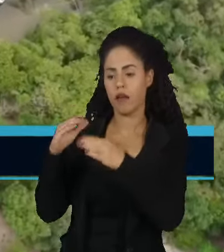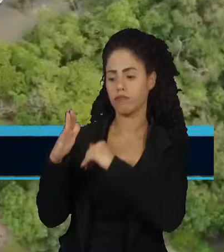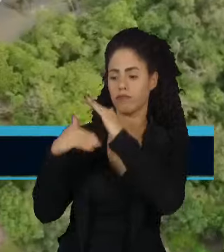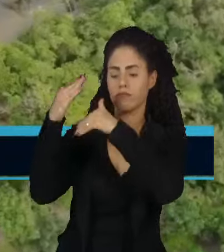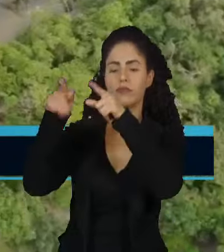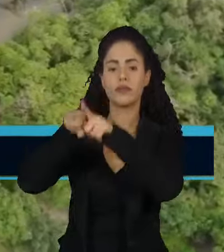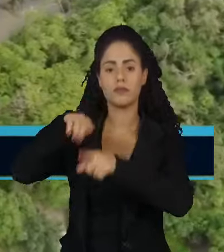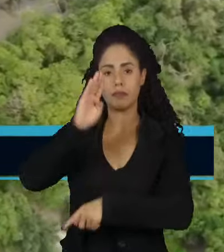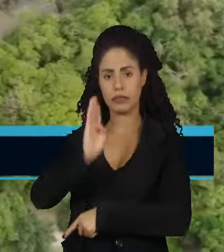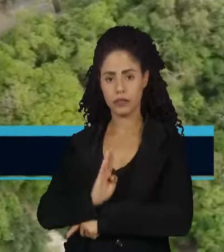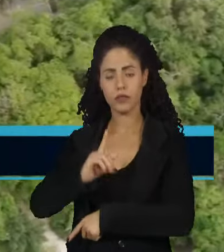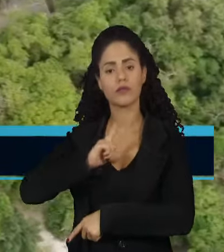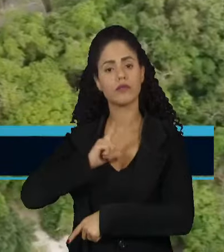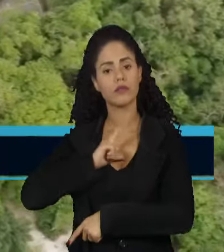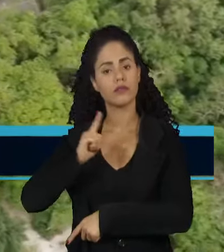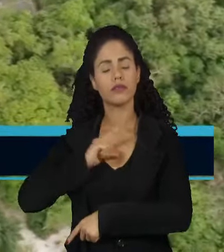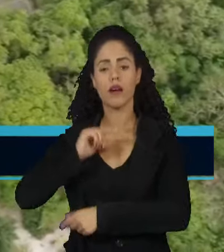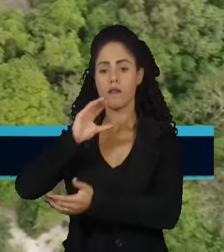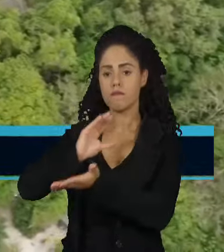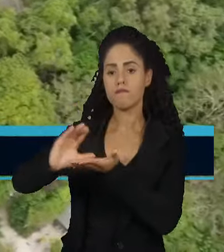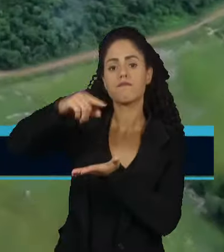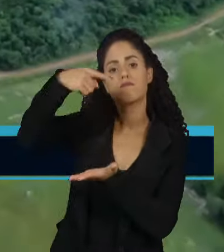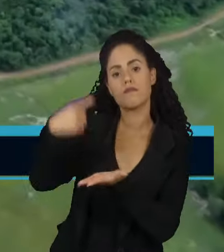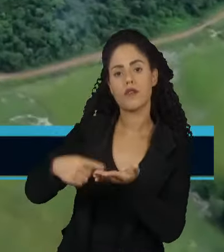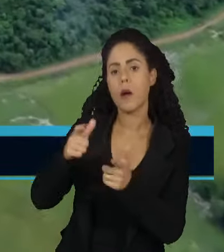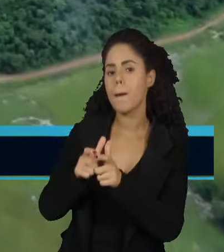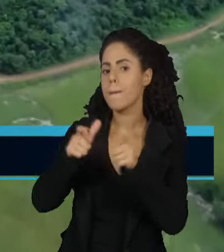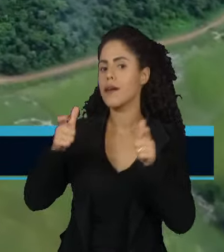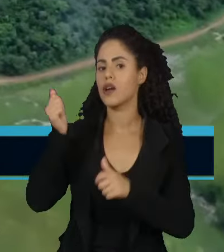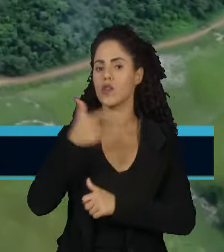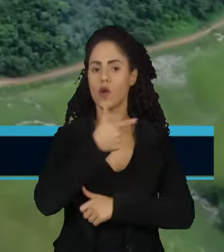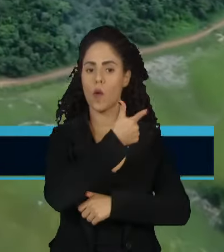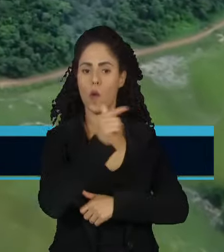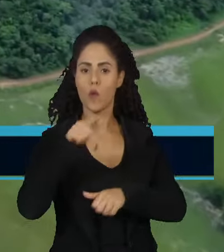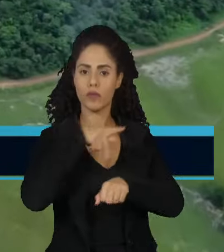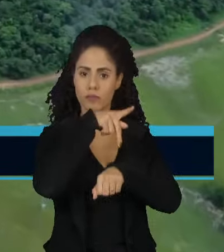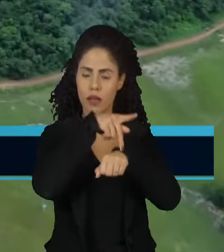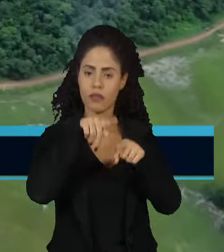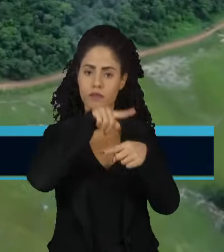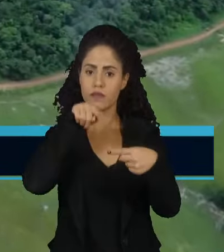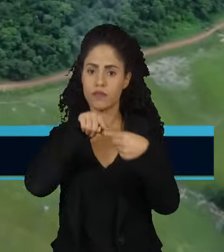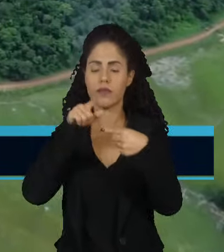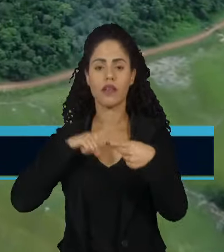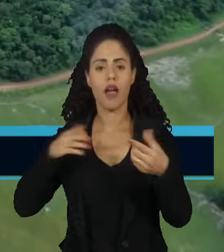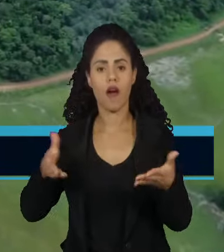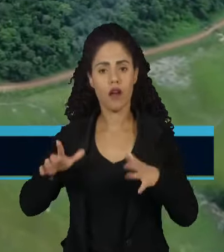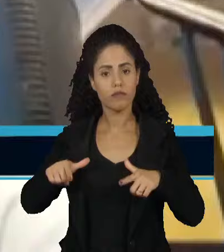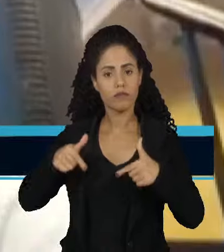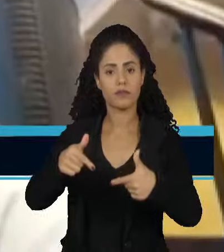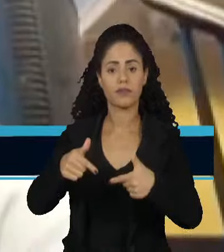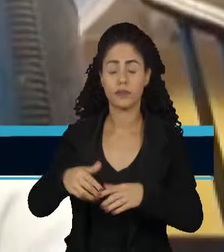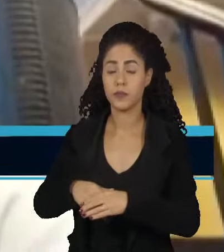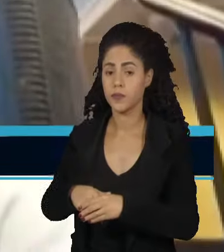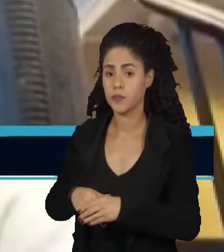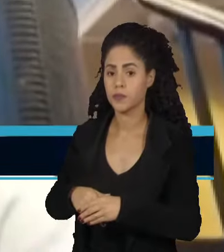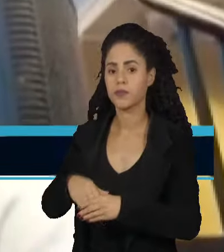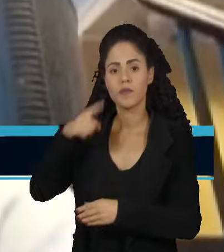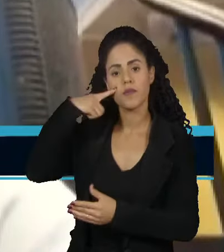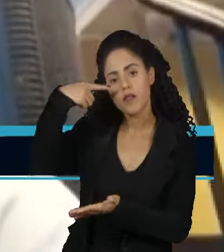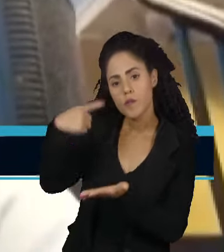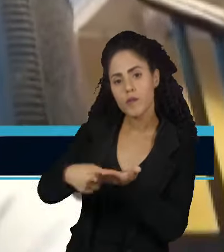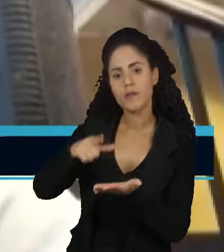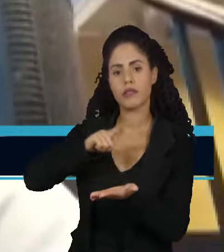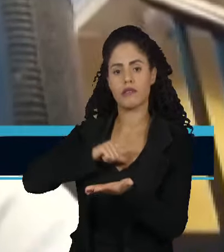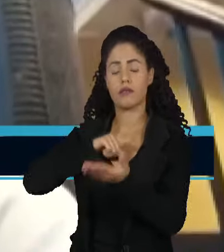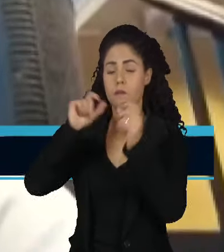incluindo o Brasil, que cobra o maior comprometimento dos países ricos em relação às metas de empenho já acordadas. Há um compromisso